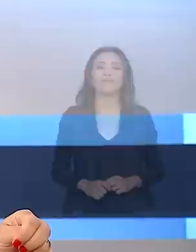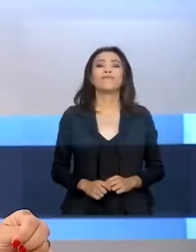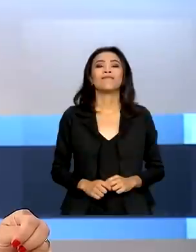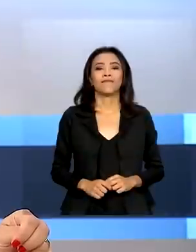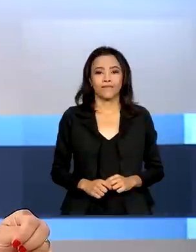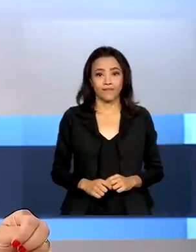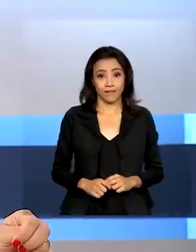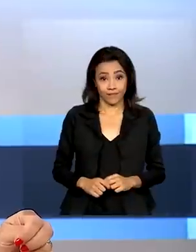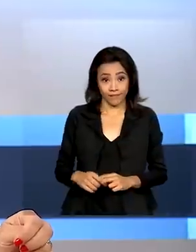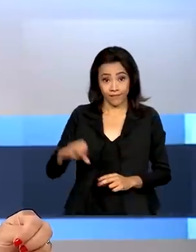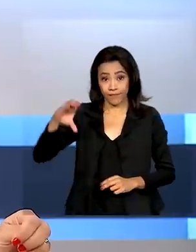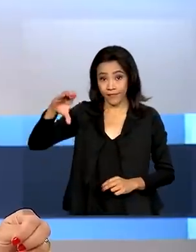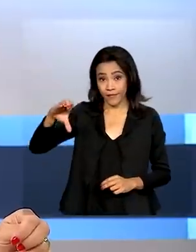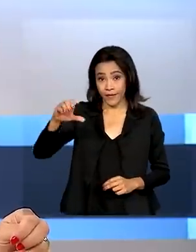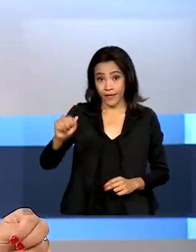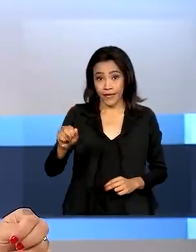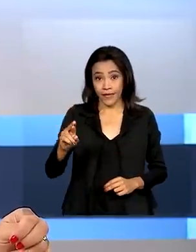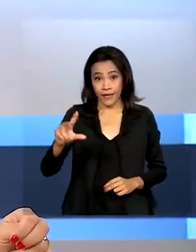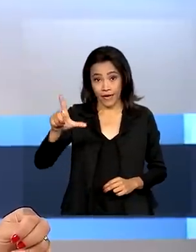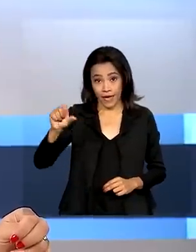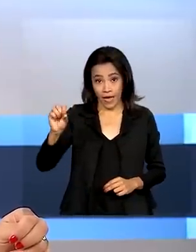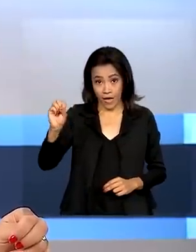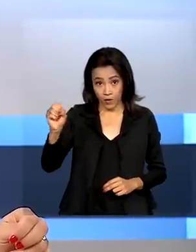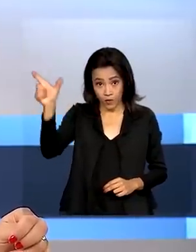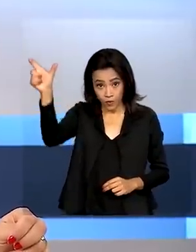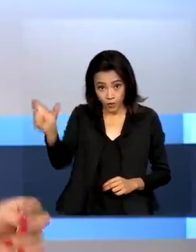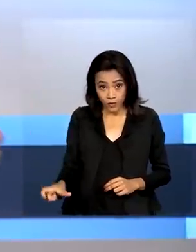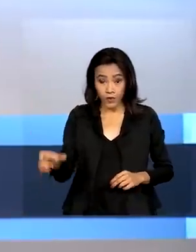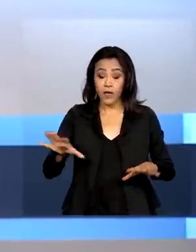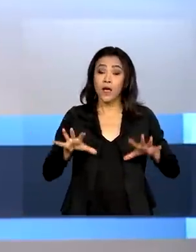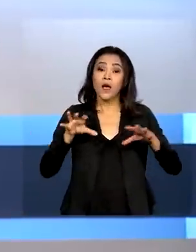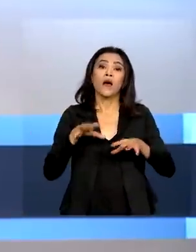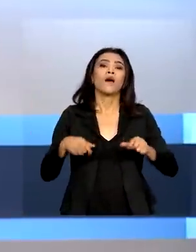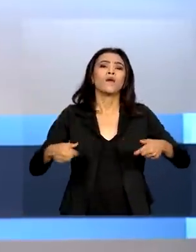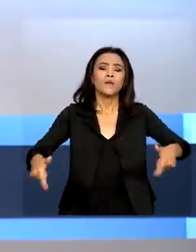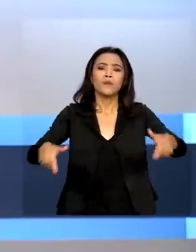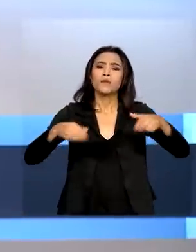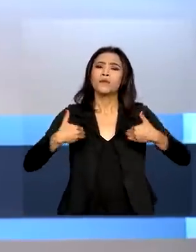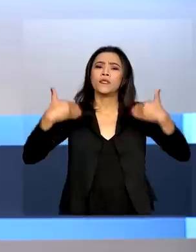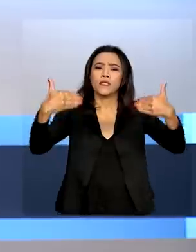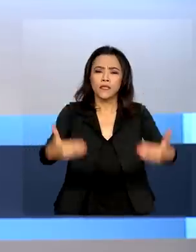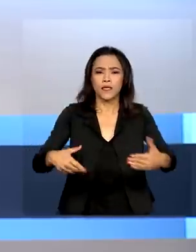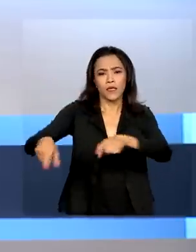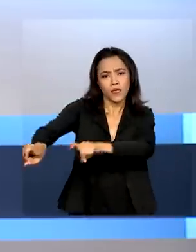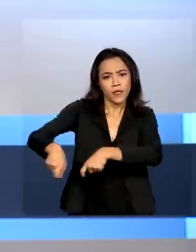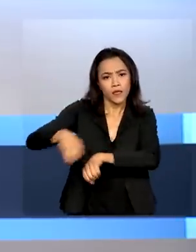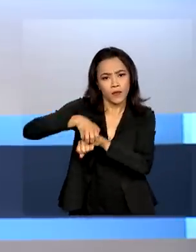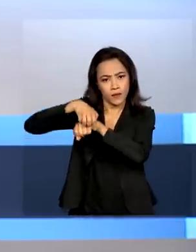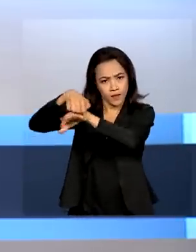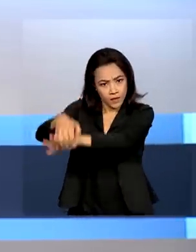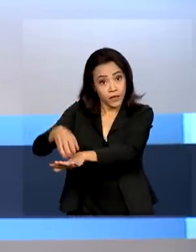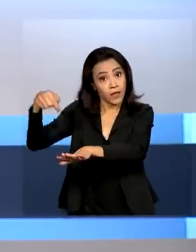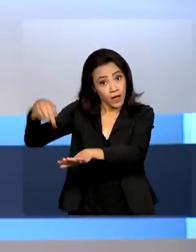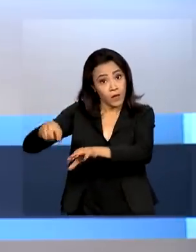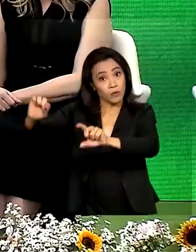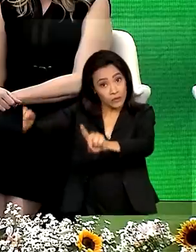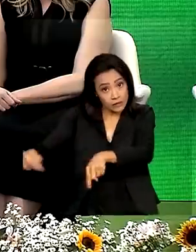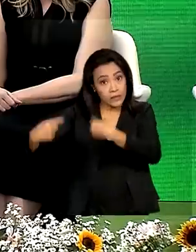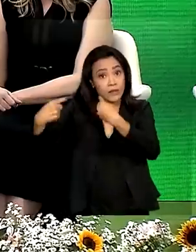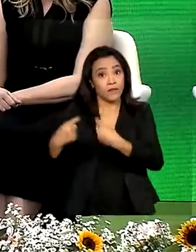Carlos Fávaro assumiu o Ministério da Agricultura e Pecuária. O agronegócio sustentável é um dos desafios da pasta.